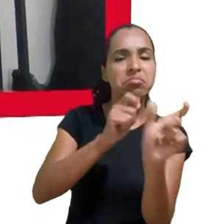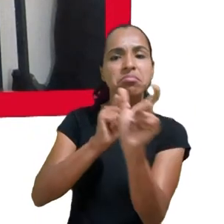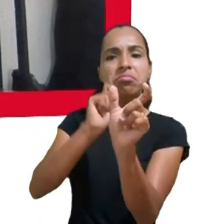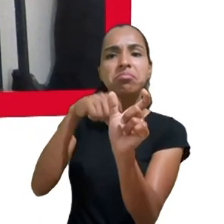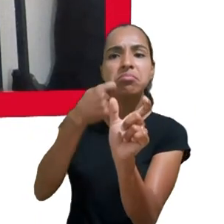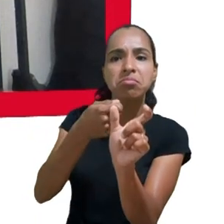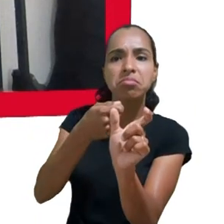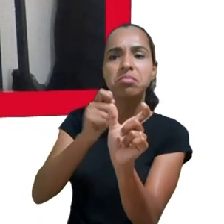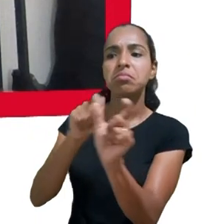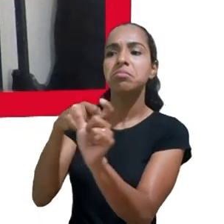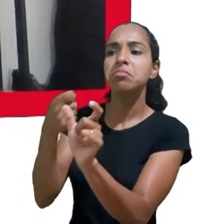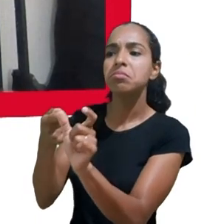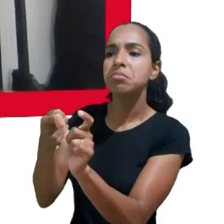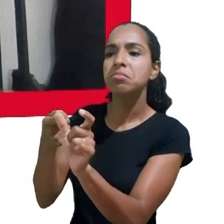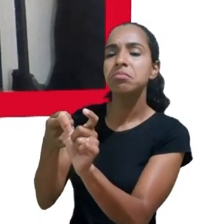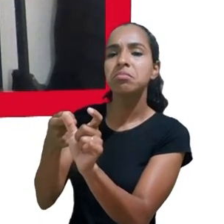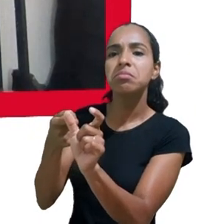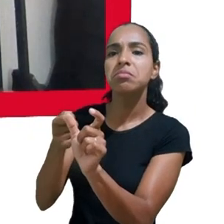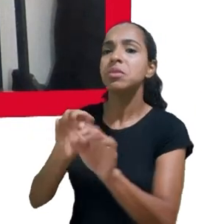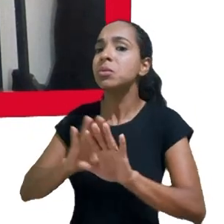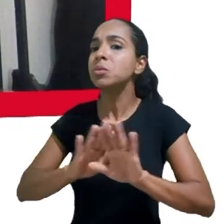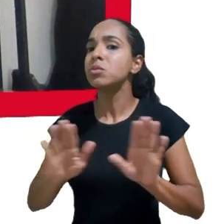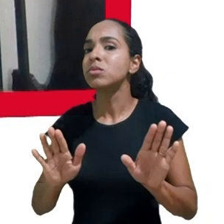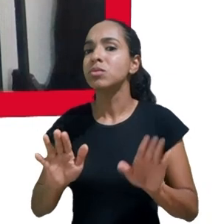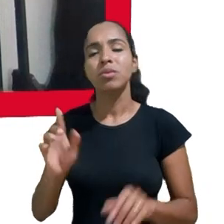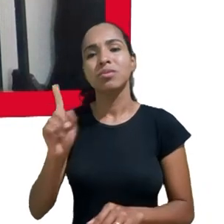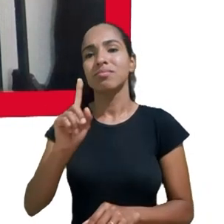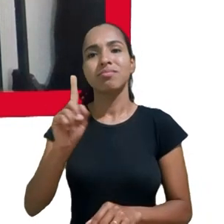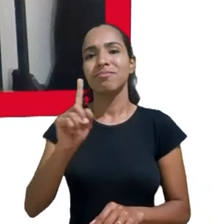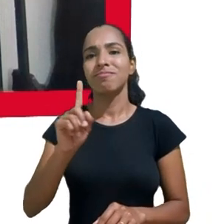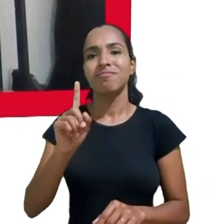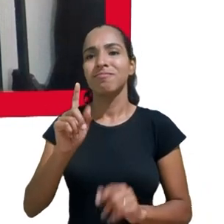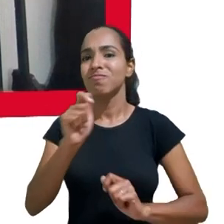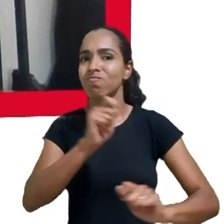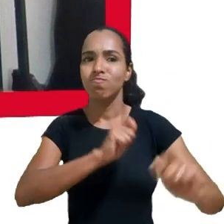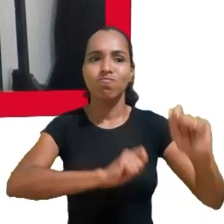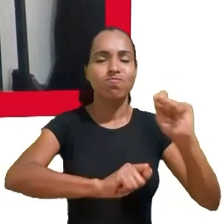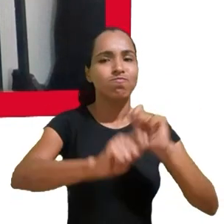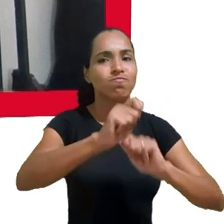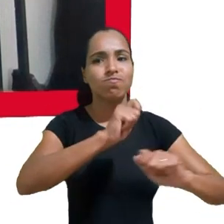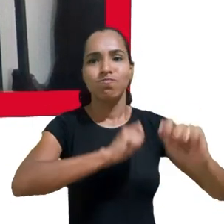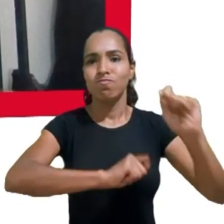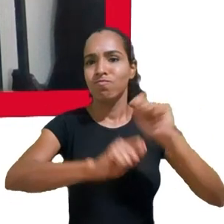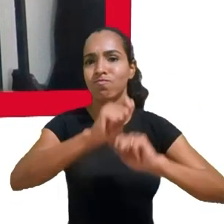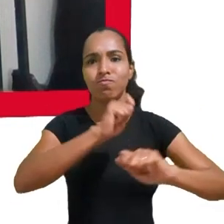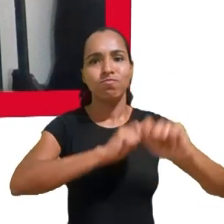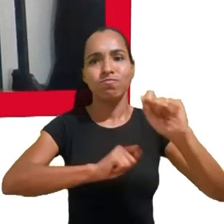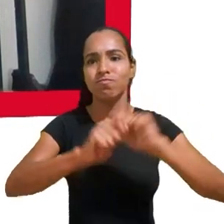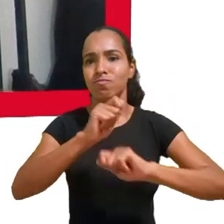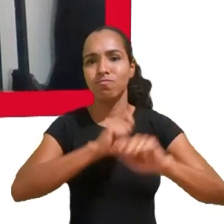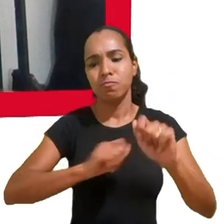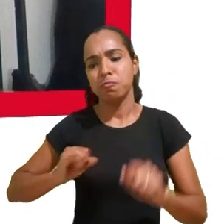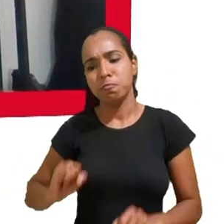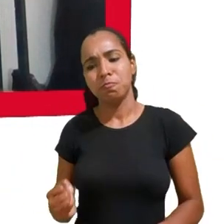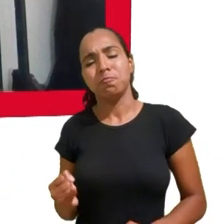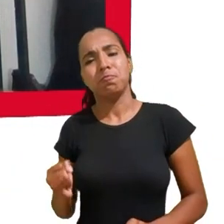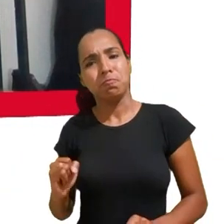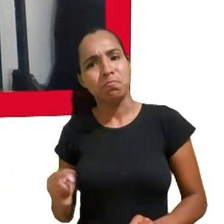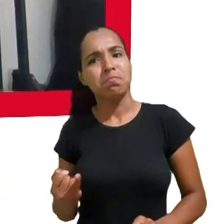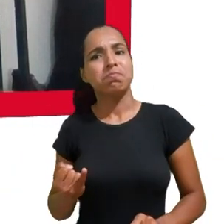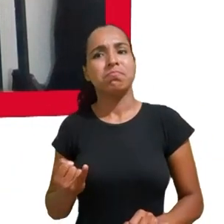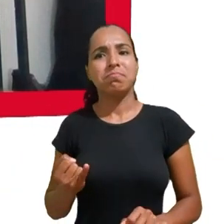economização e uma exploração comercial de grupos sociais, de grupos de crianças, de formas de